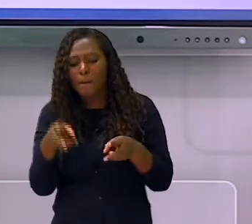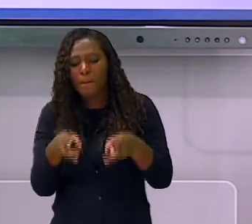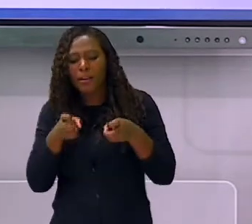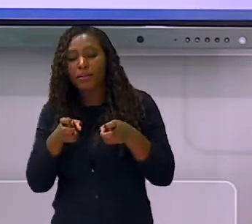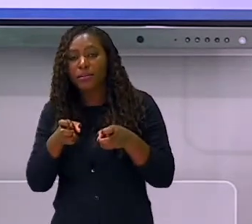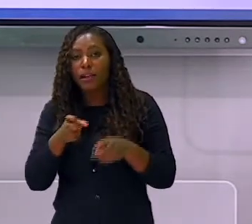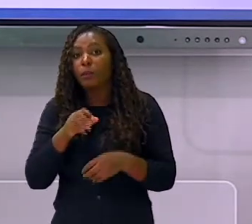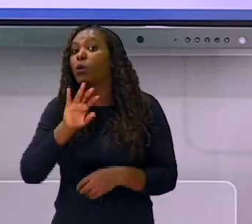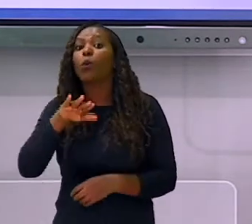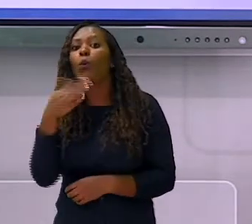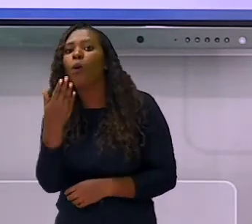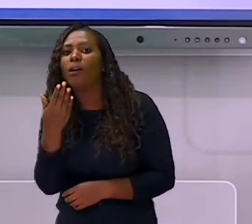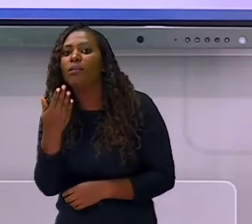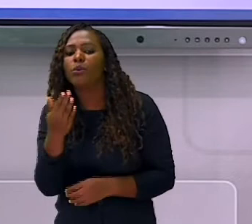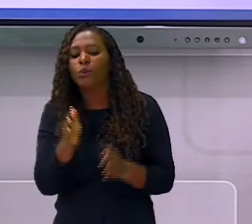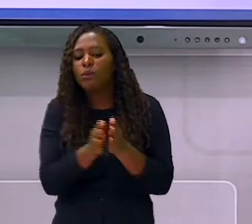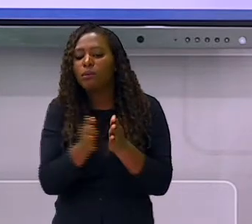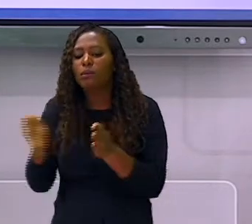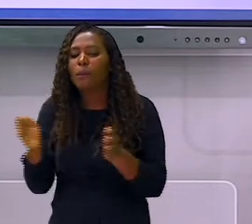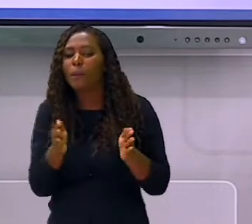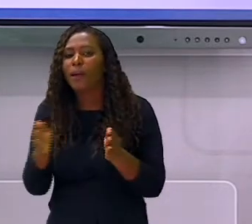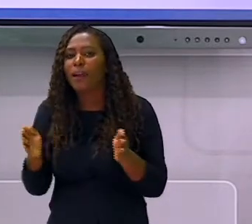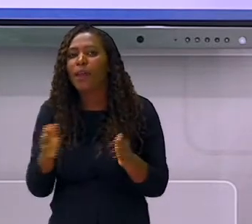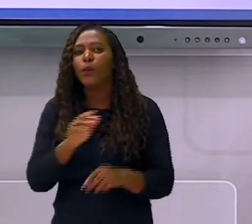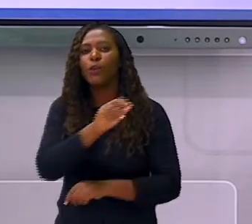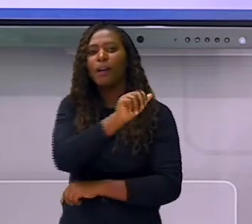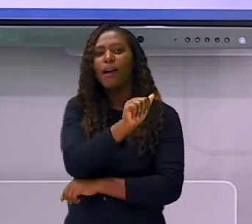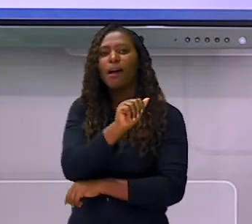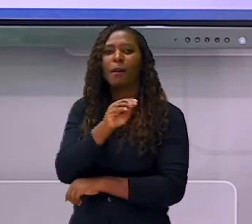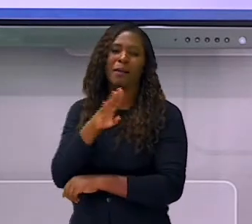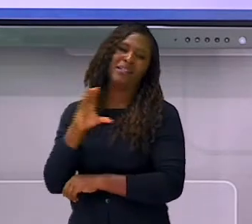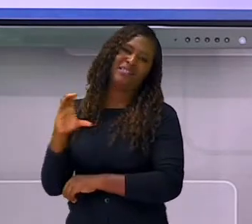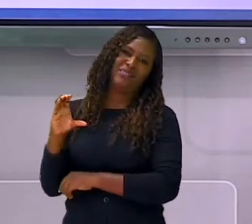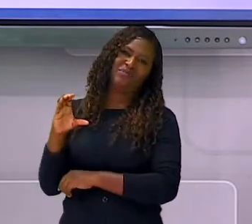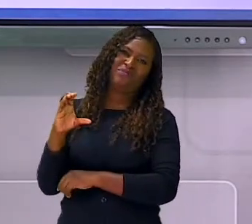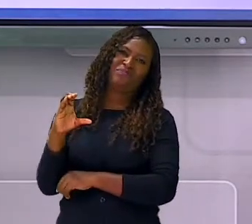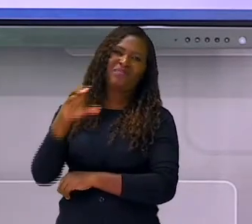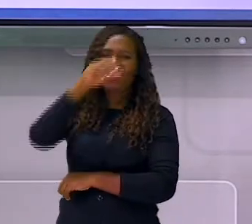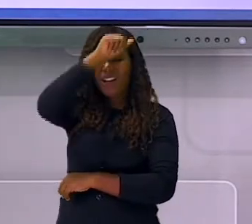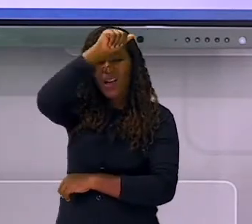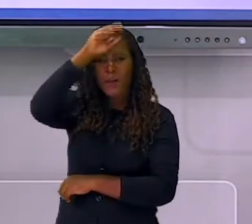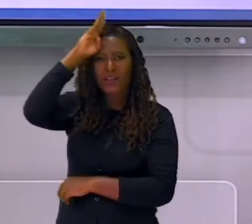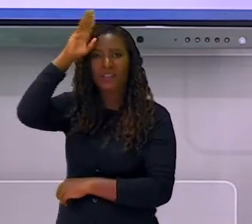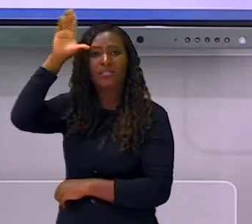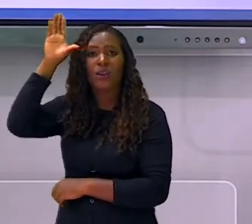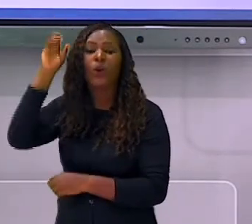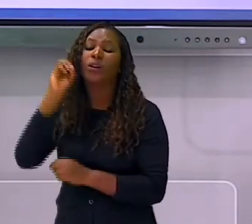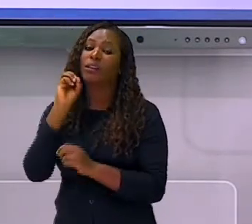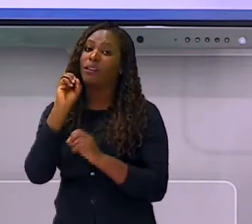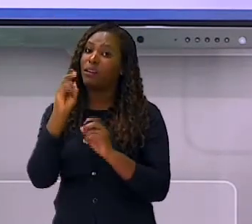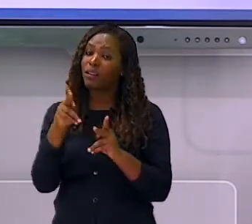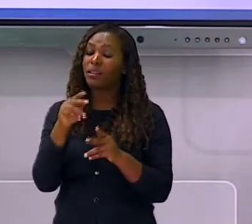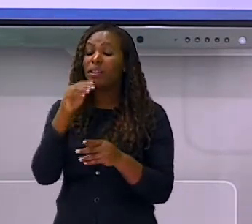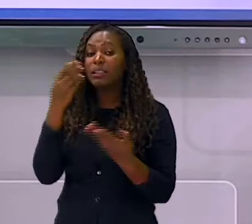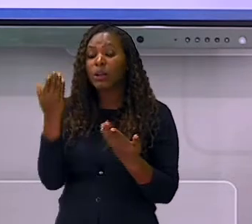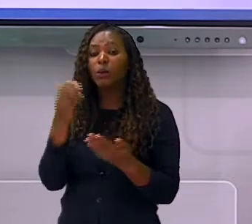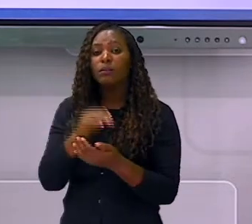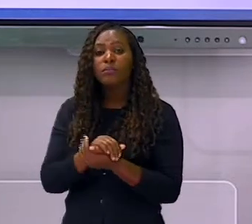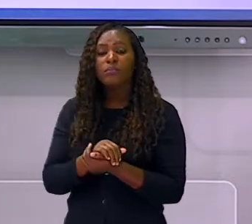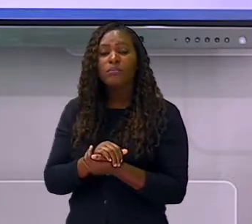a criança por muito tempo. A criança até consegue ler as palavras, mas ela não consegue